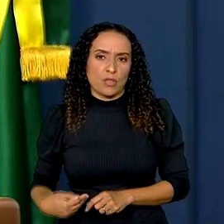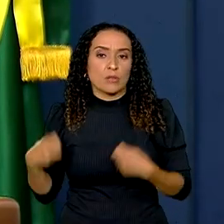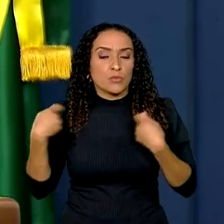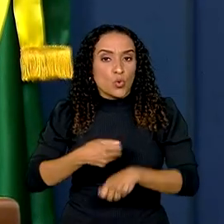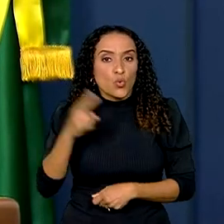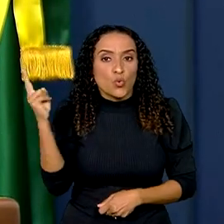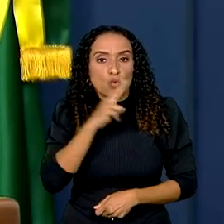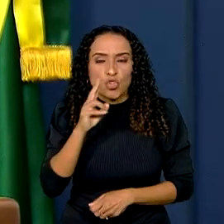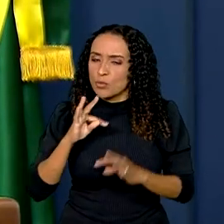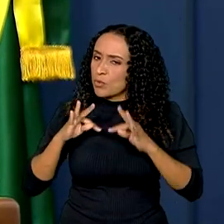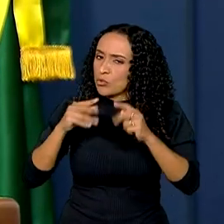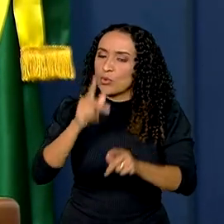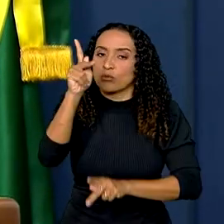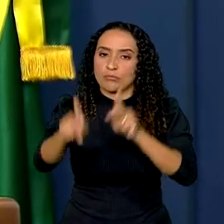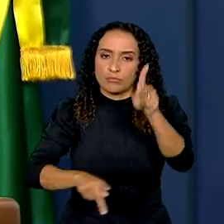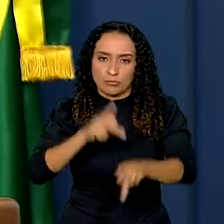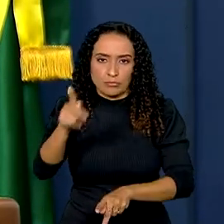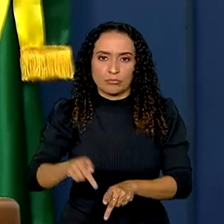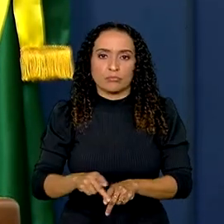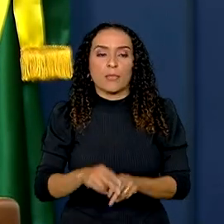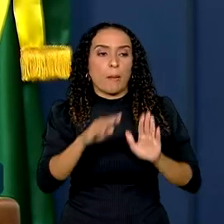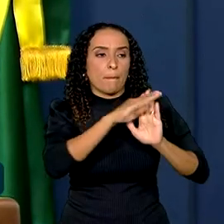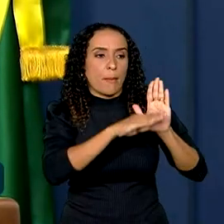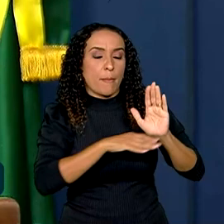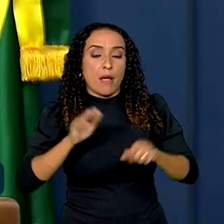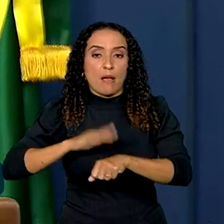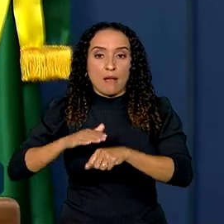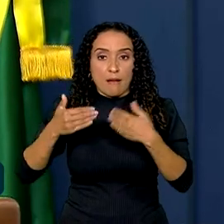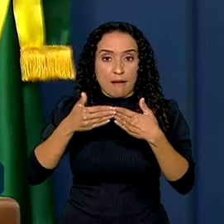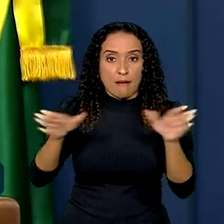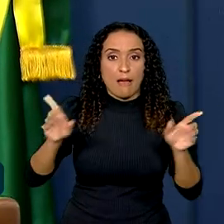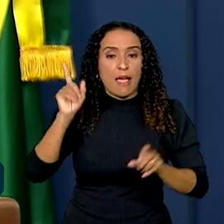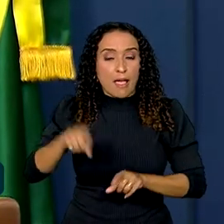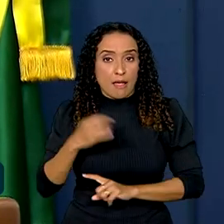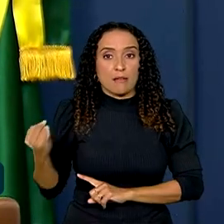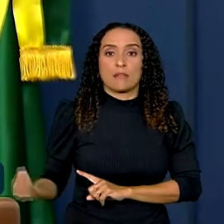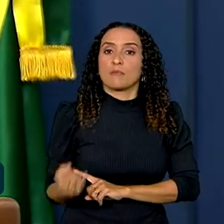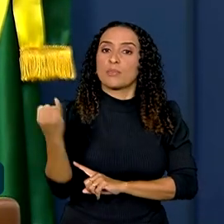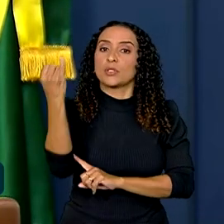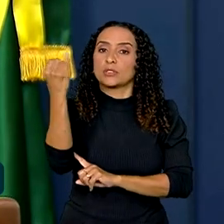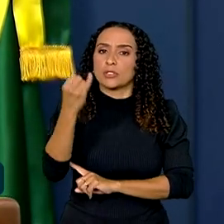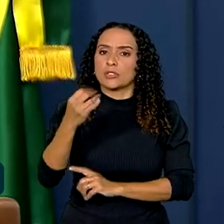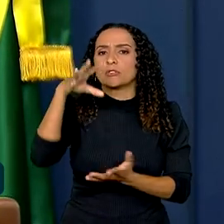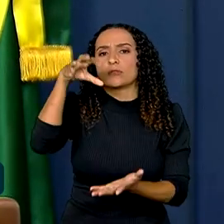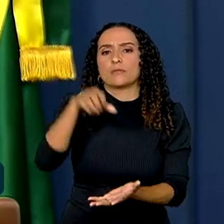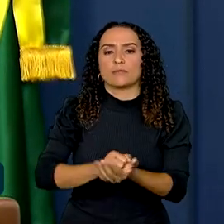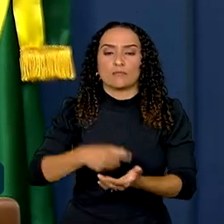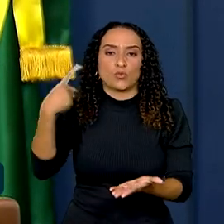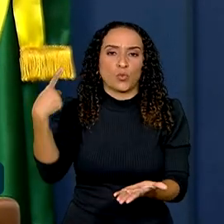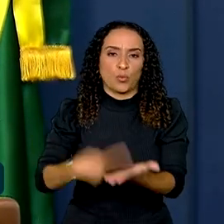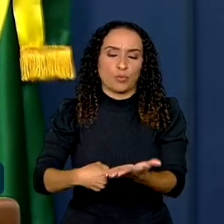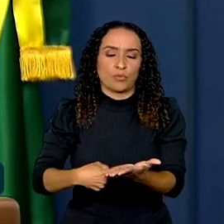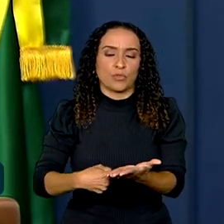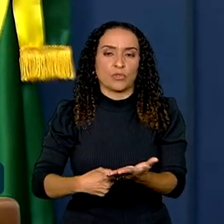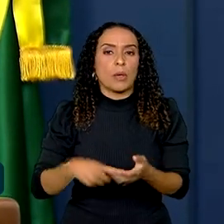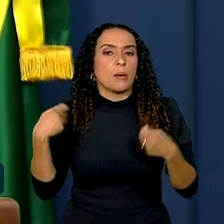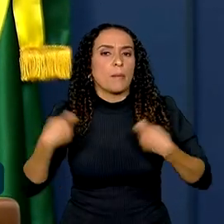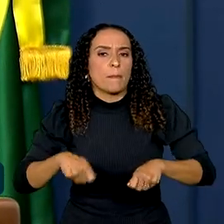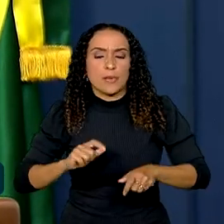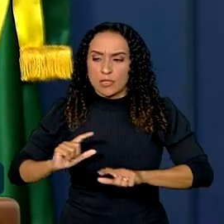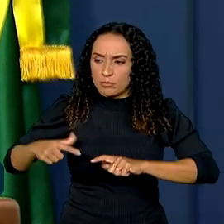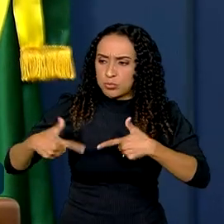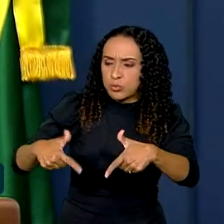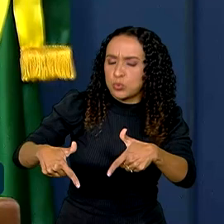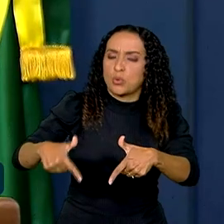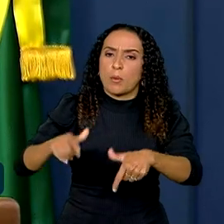urgência para toda a população. O plano de ação lançado é um passo importante na concretização desse compromisso. A gente precisa trabalhar